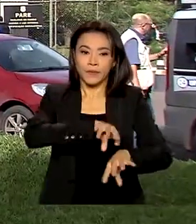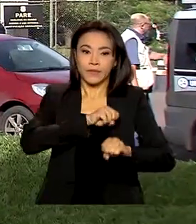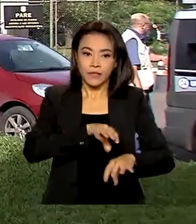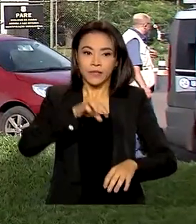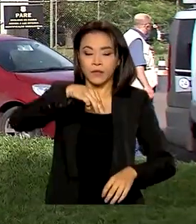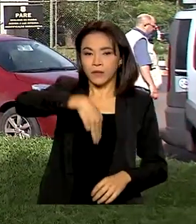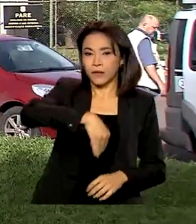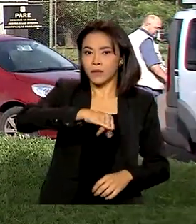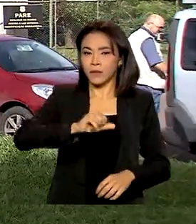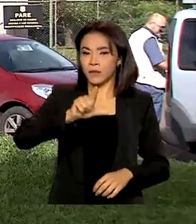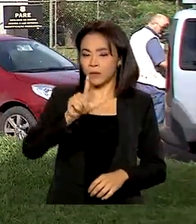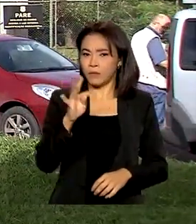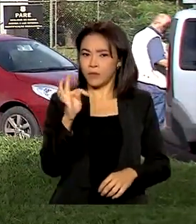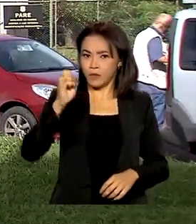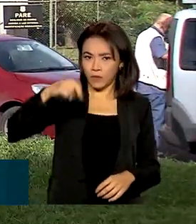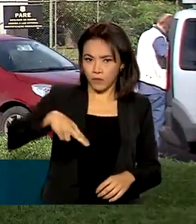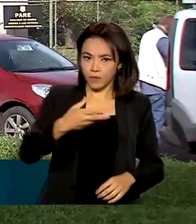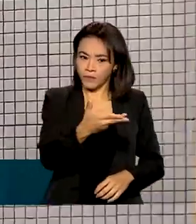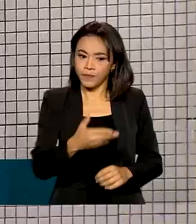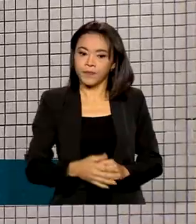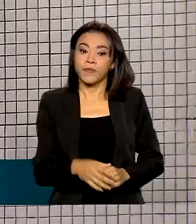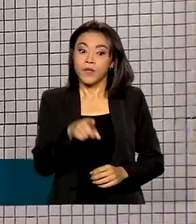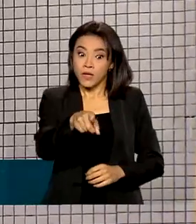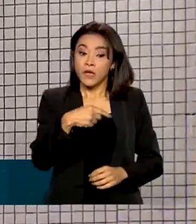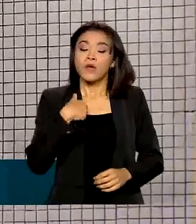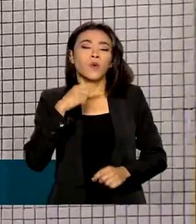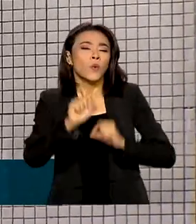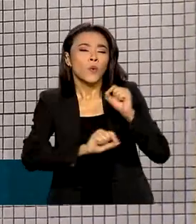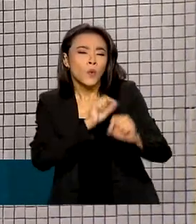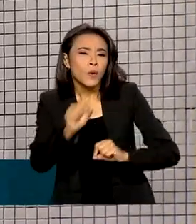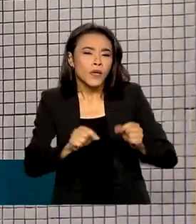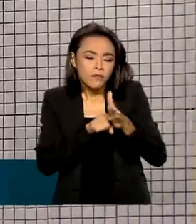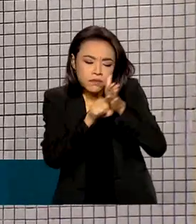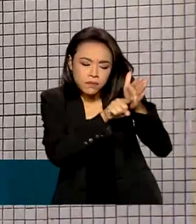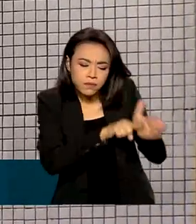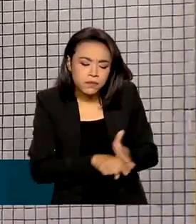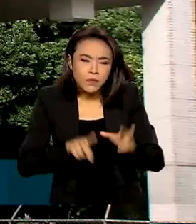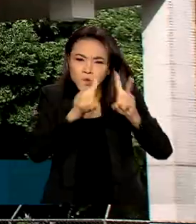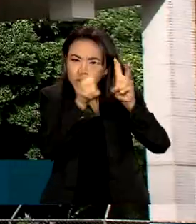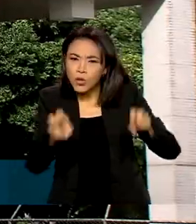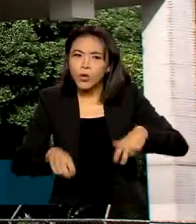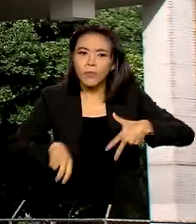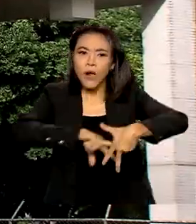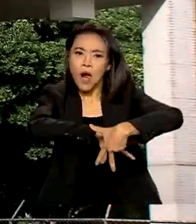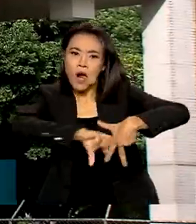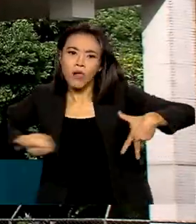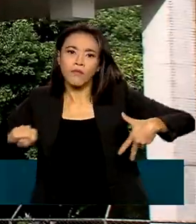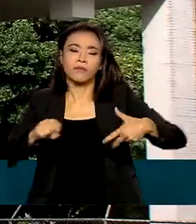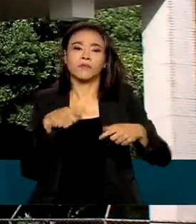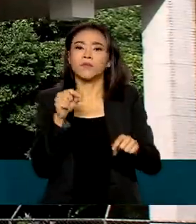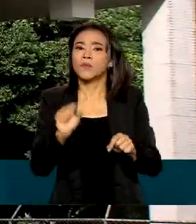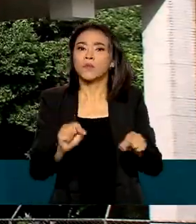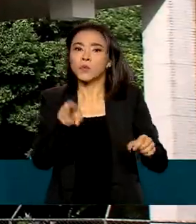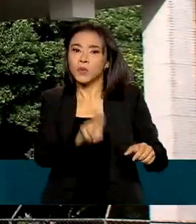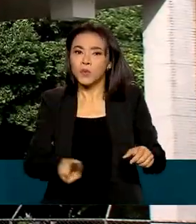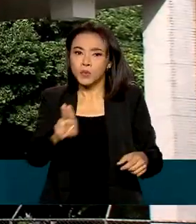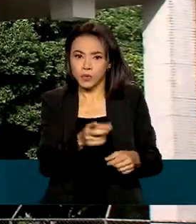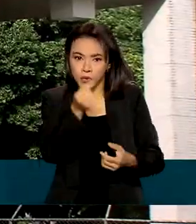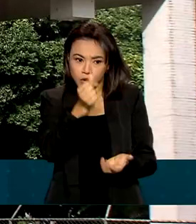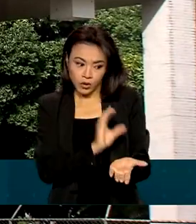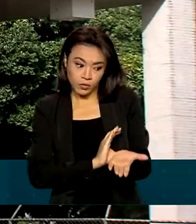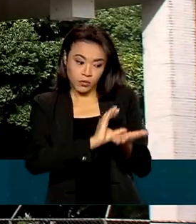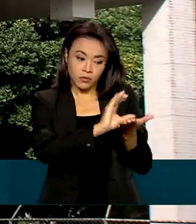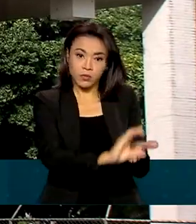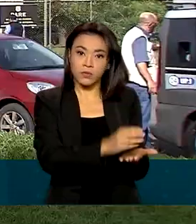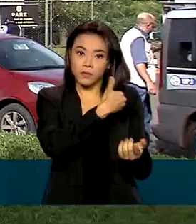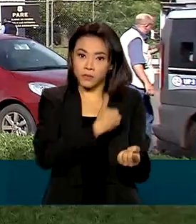A operação investiga a prática de tráfico de influência e corrupção para a liberação de recursos públicos do Fundo